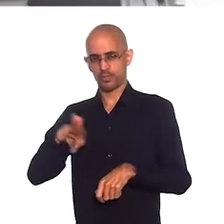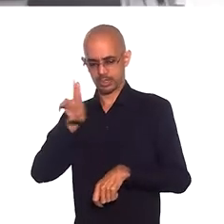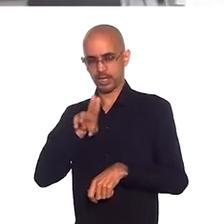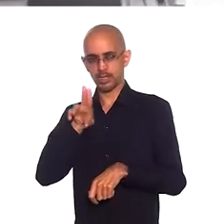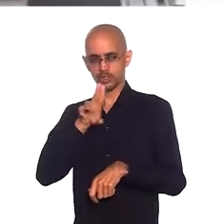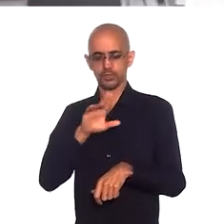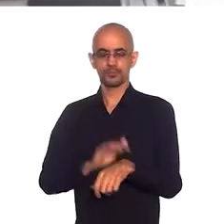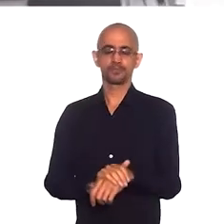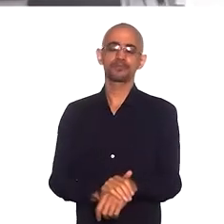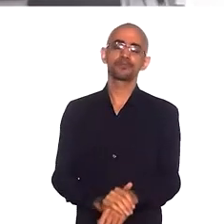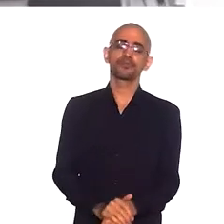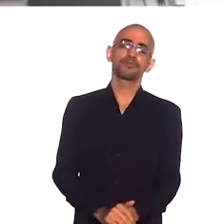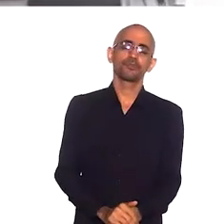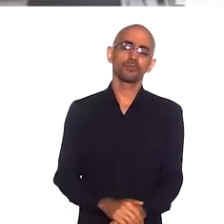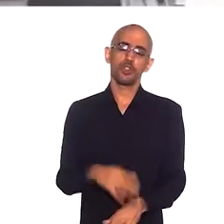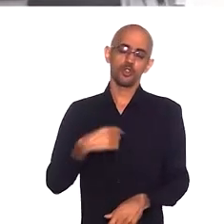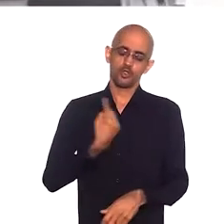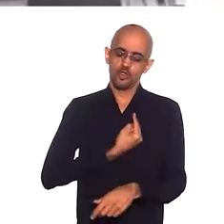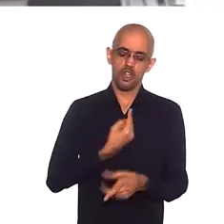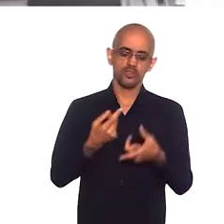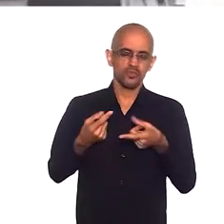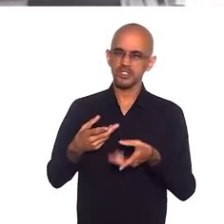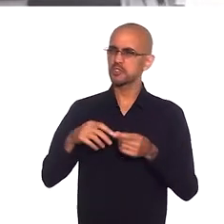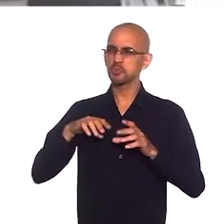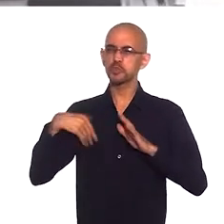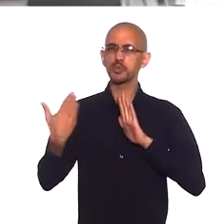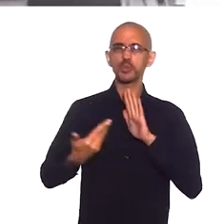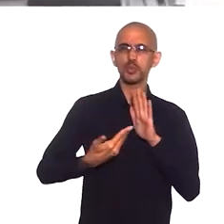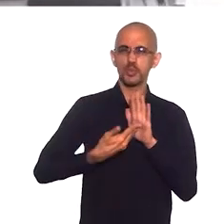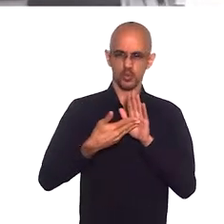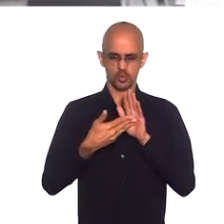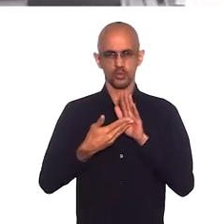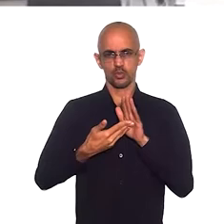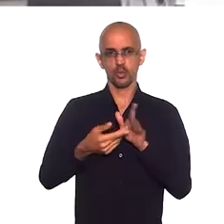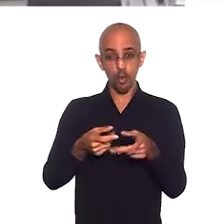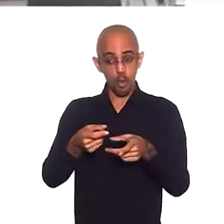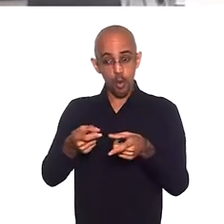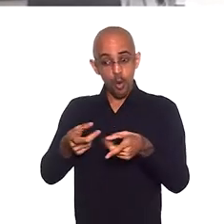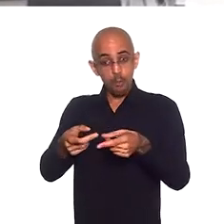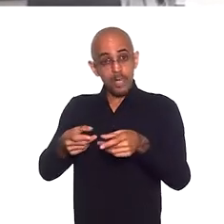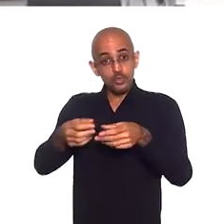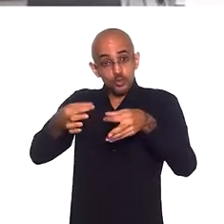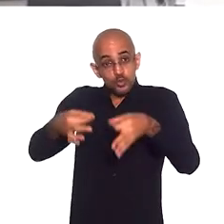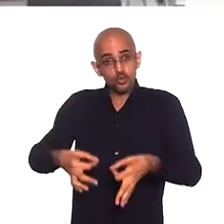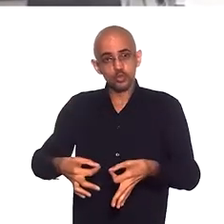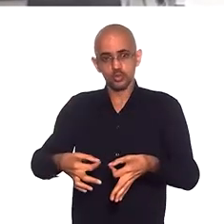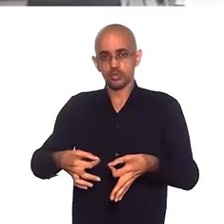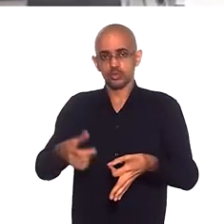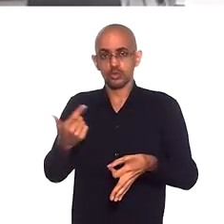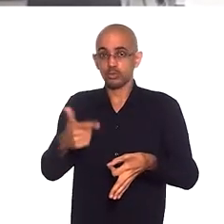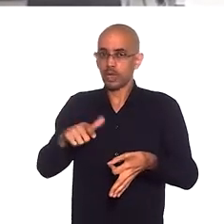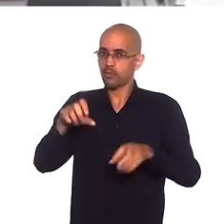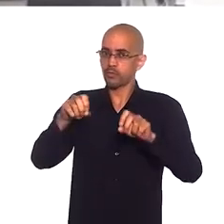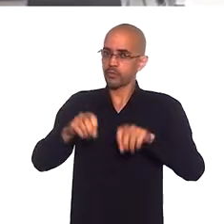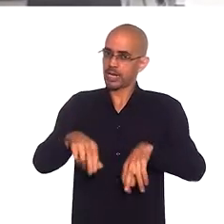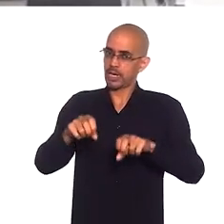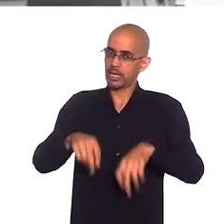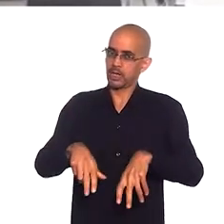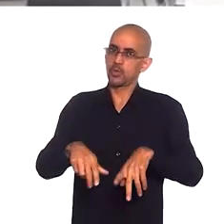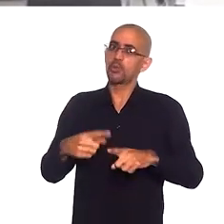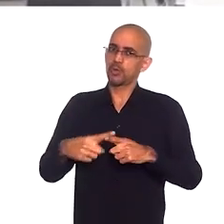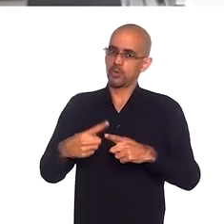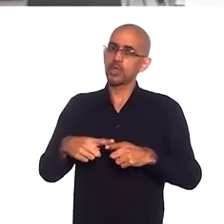A gente comercializava ali de tudo. Comércio justo, produto sem veneno, que o nosso lema é